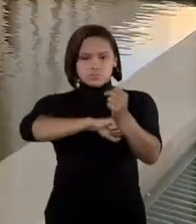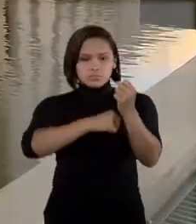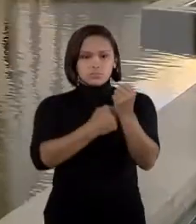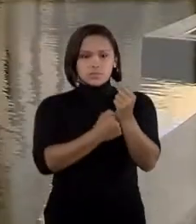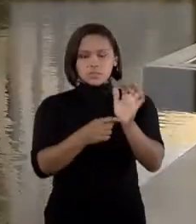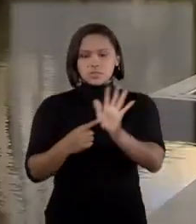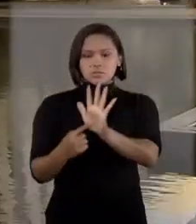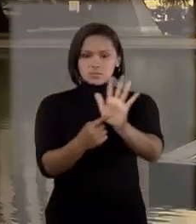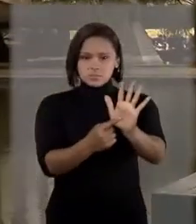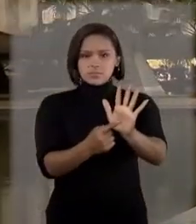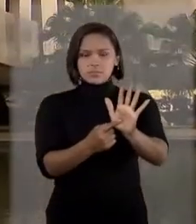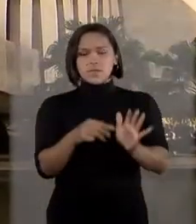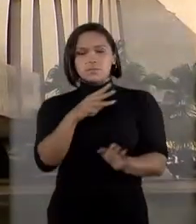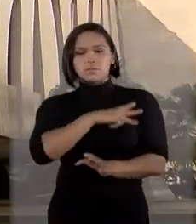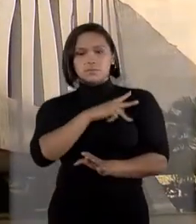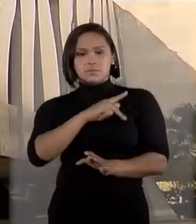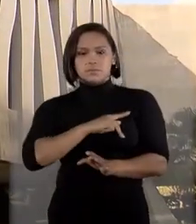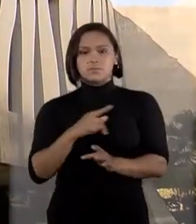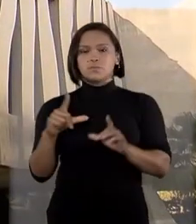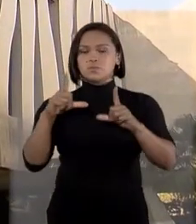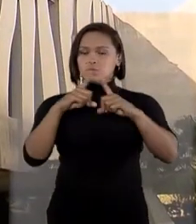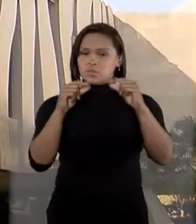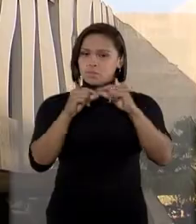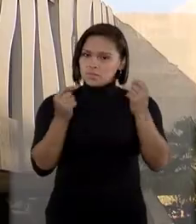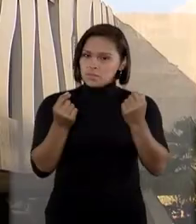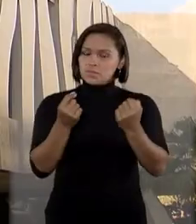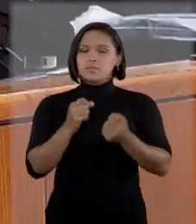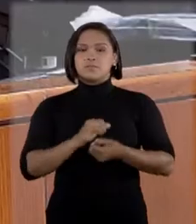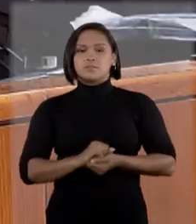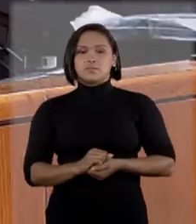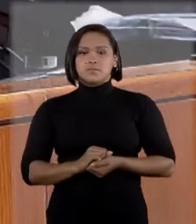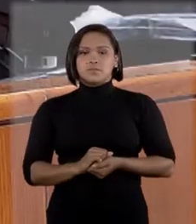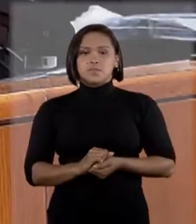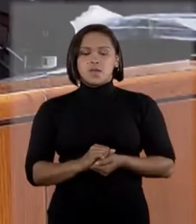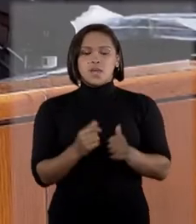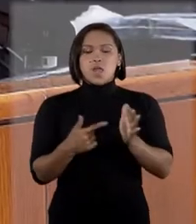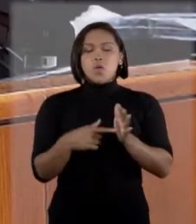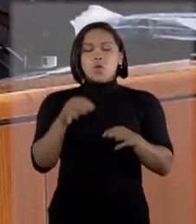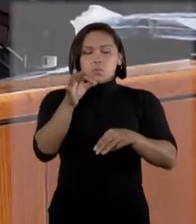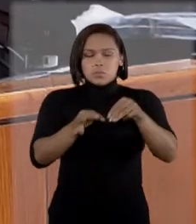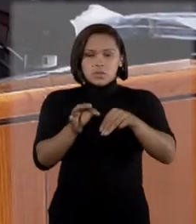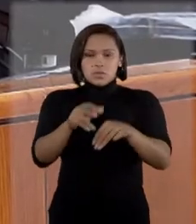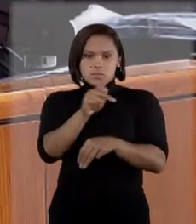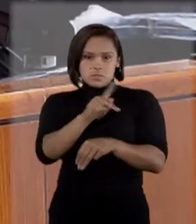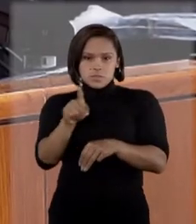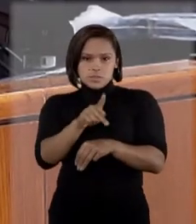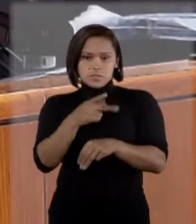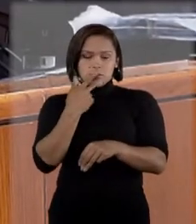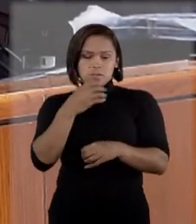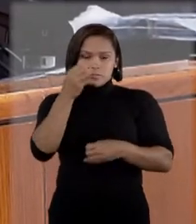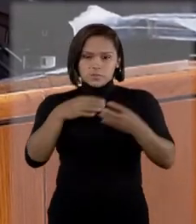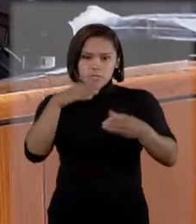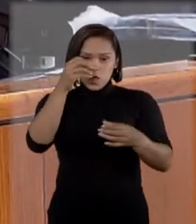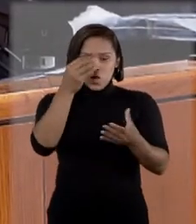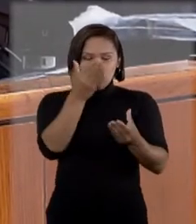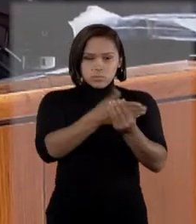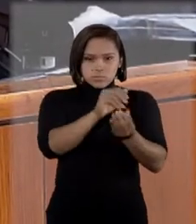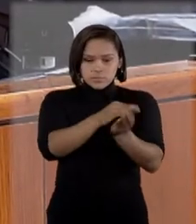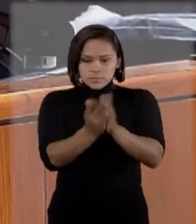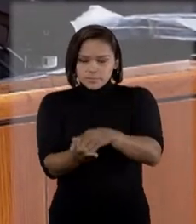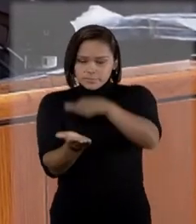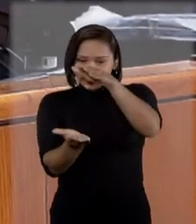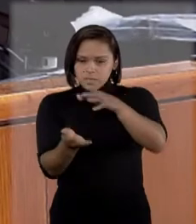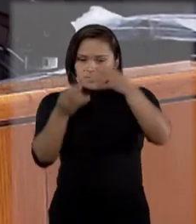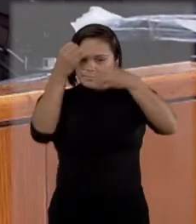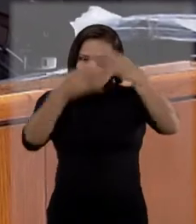foi apresentado pelo Ministério Público do Distrito Federal e Territórios. Segundo o ministro Humberto Martins, os autos demonstram que a empresa